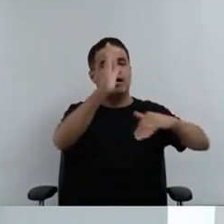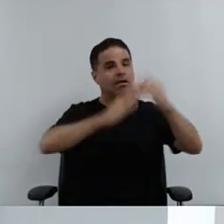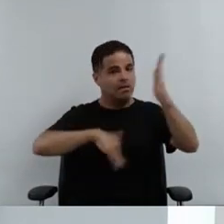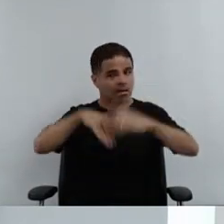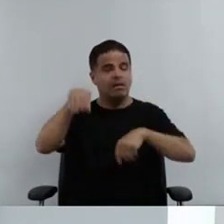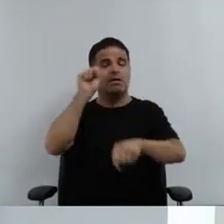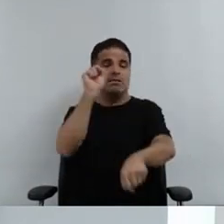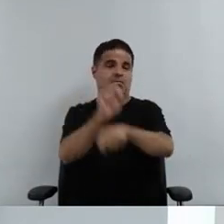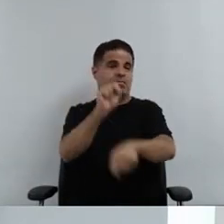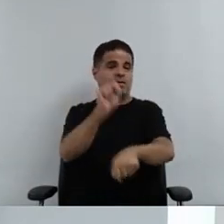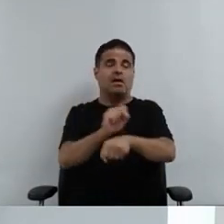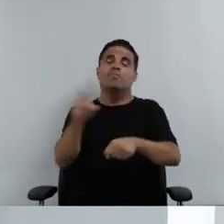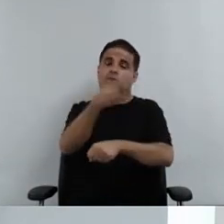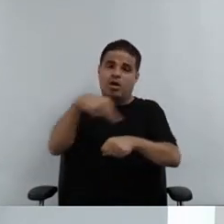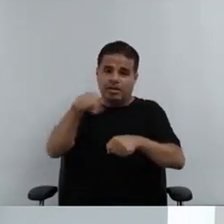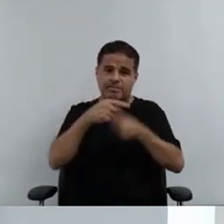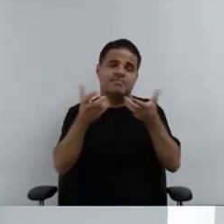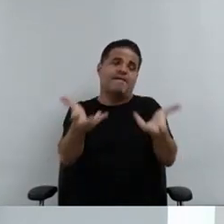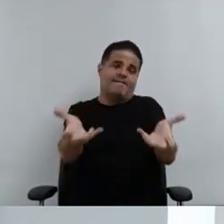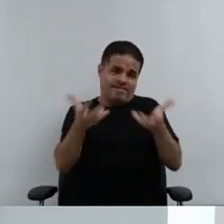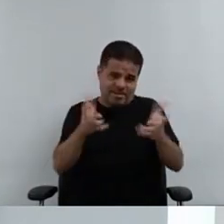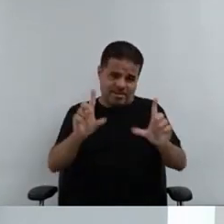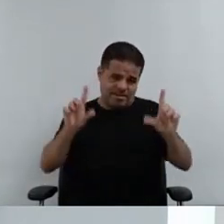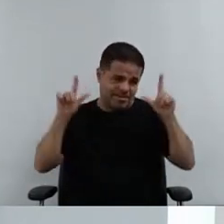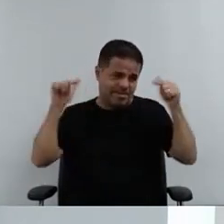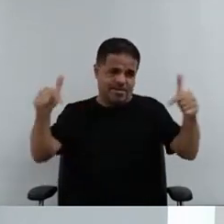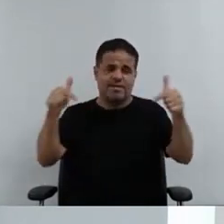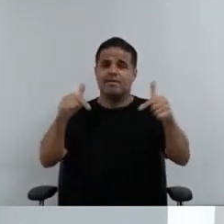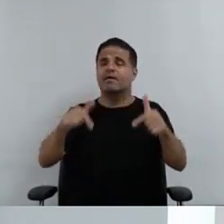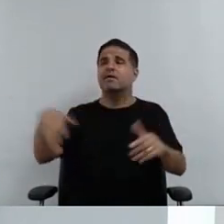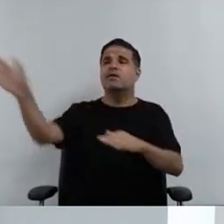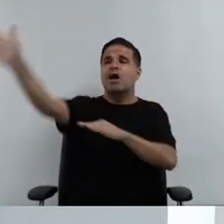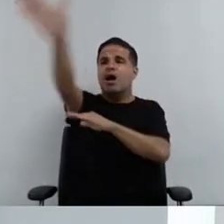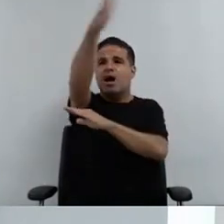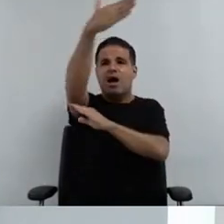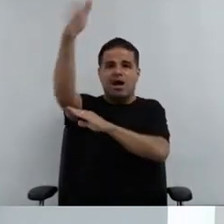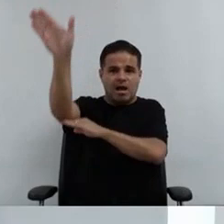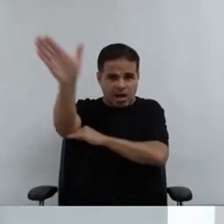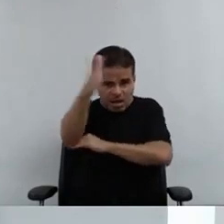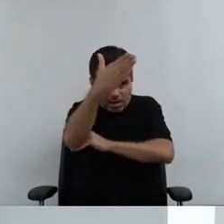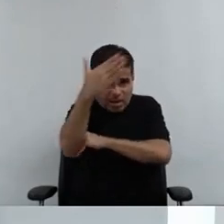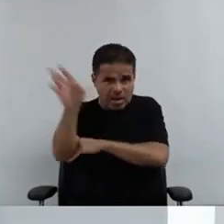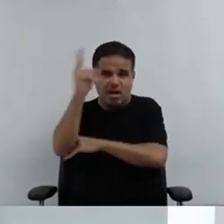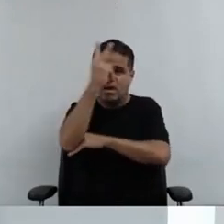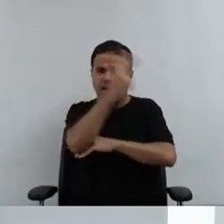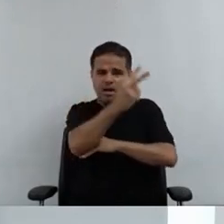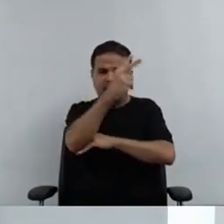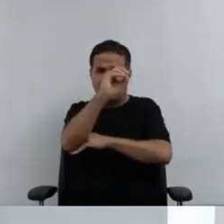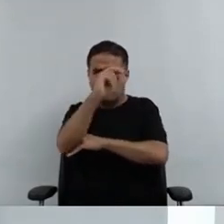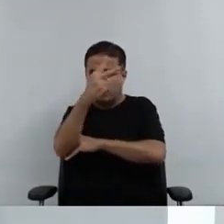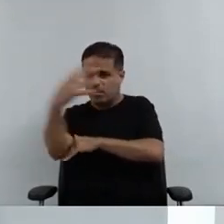esperamos. O empenho, então, seria uma bandeira de 2024,